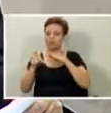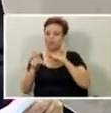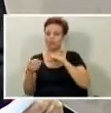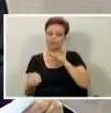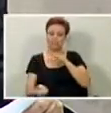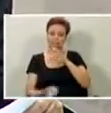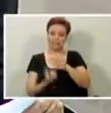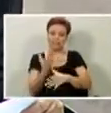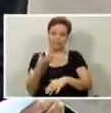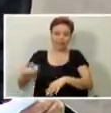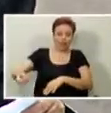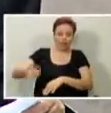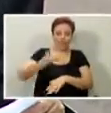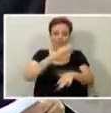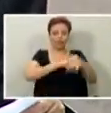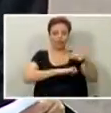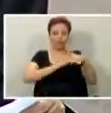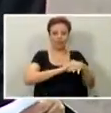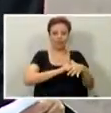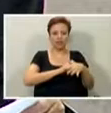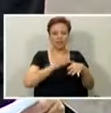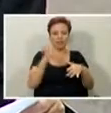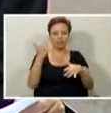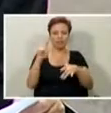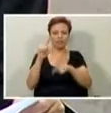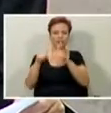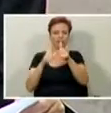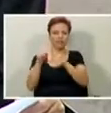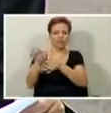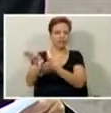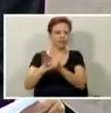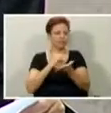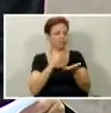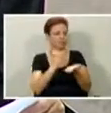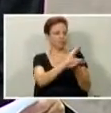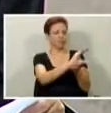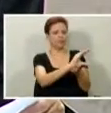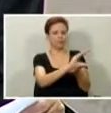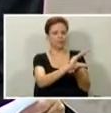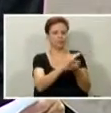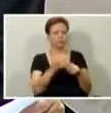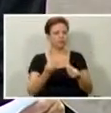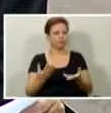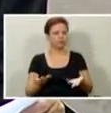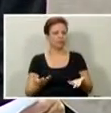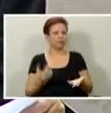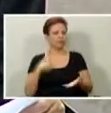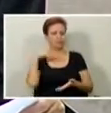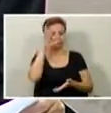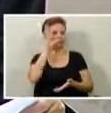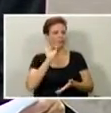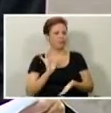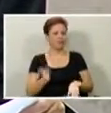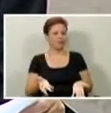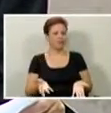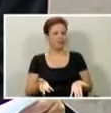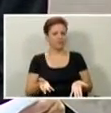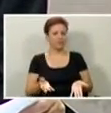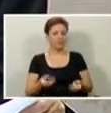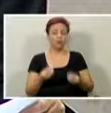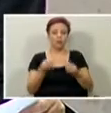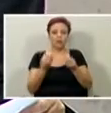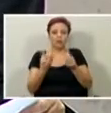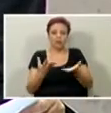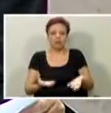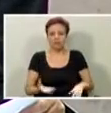empresa para fazer o mesmo serviço que a SP Turismo faz. Eu não estou entendendo isso. Então, para